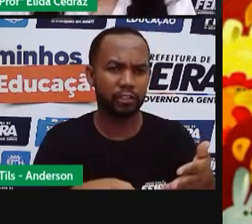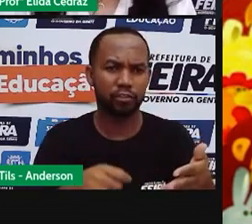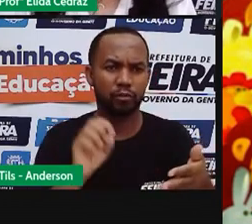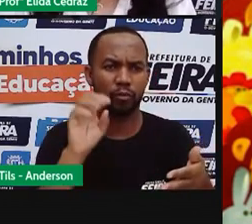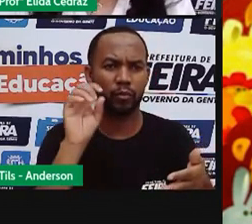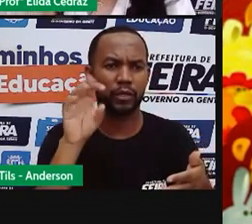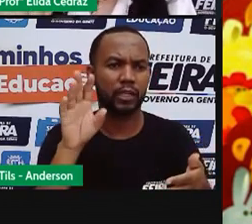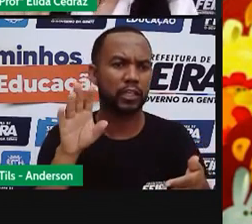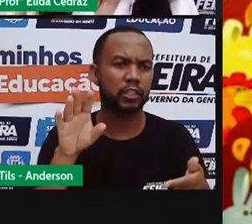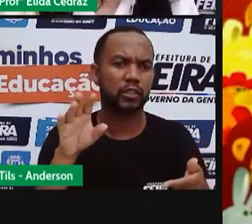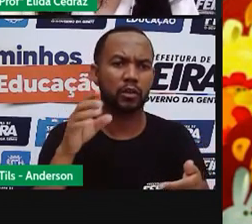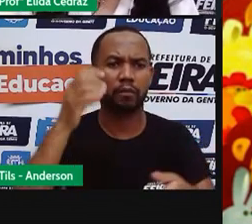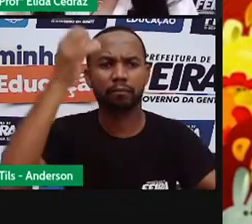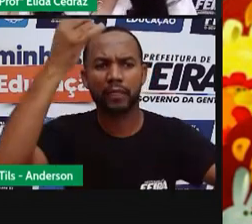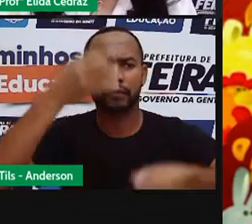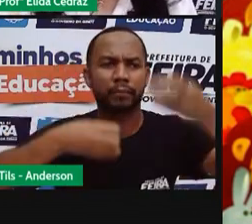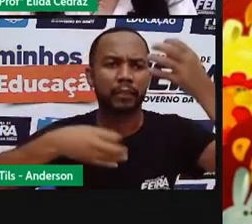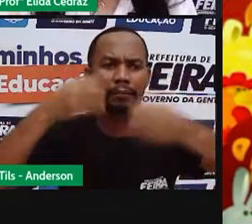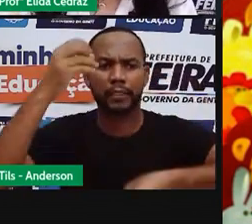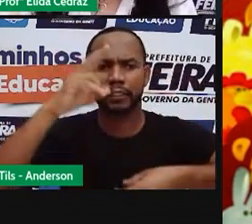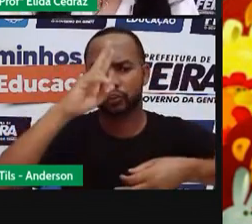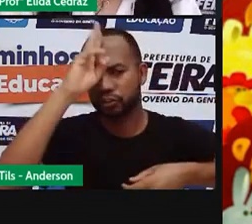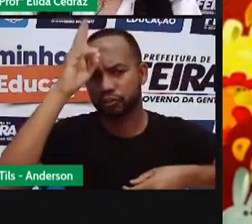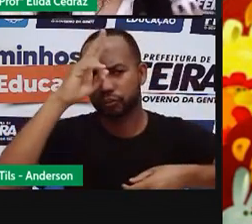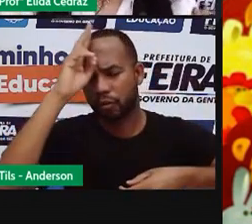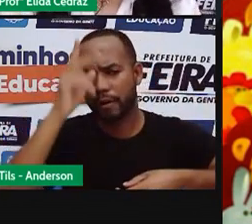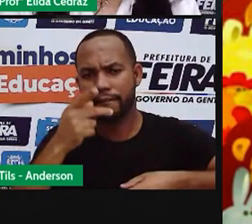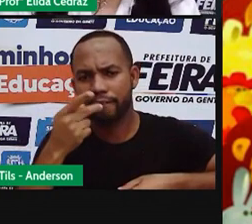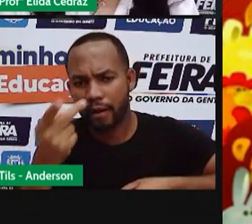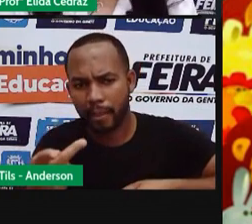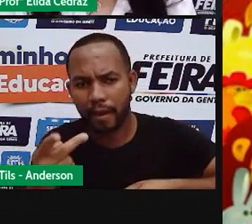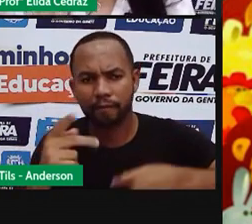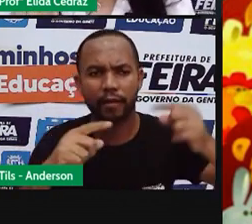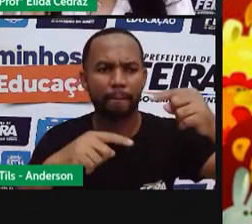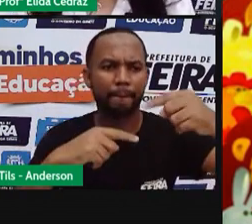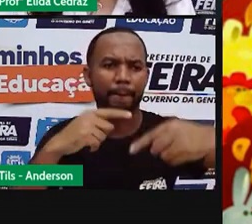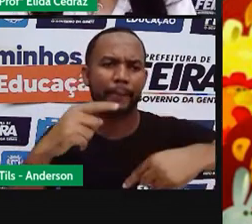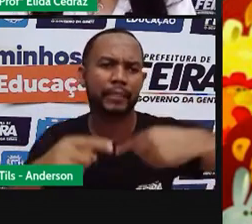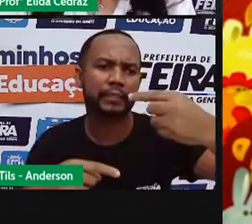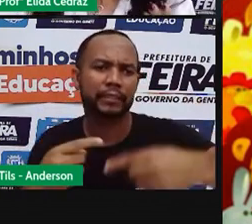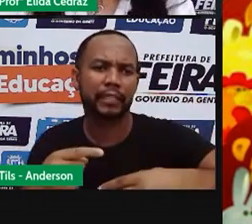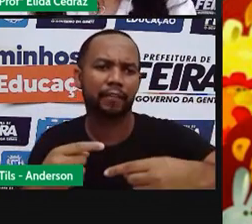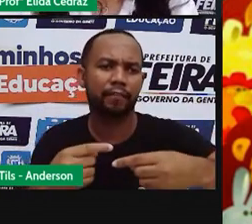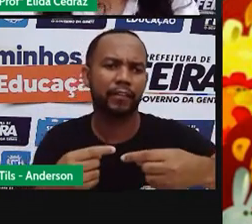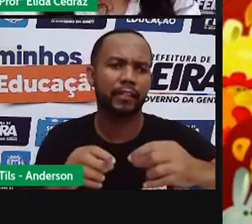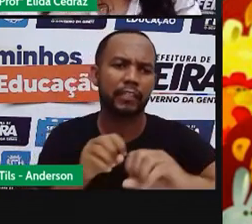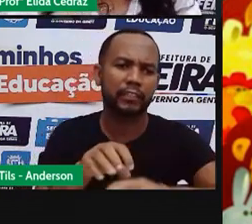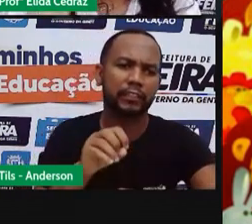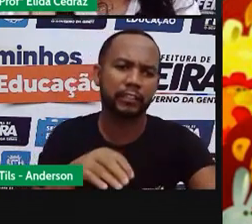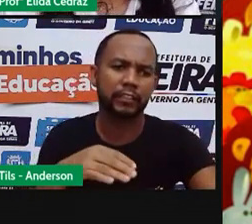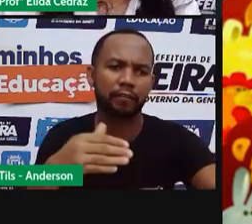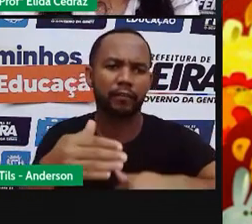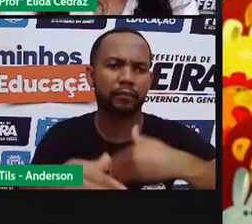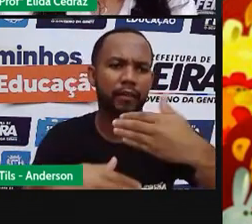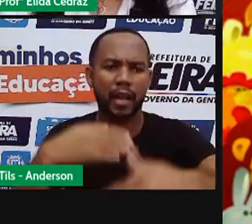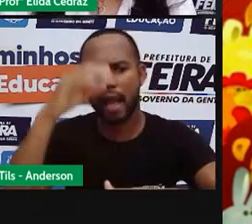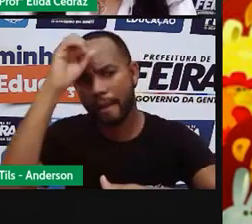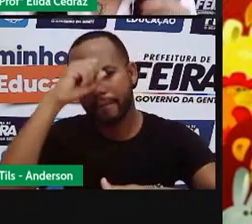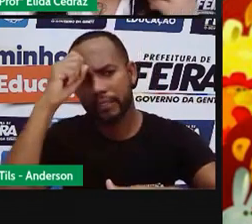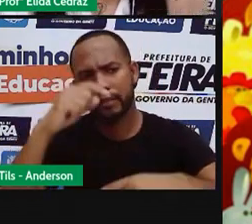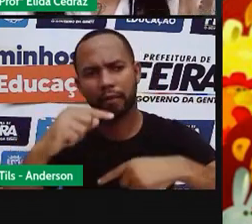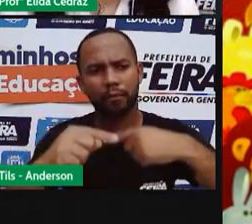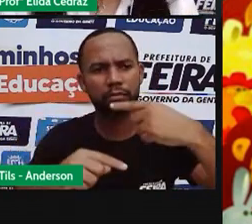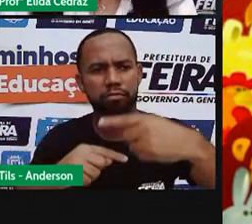eram passados para gerações futuras. As pessoas falavam e declamavam, contavam mais a